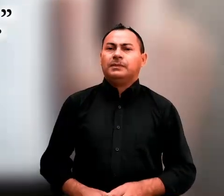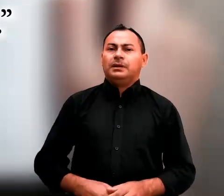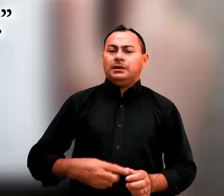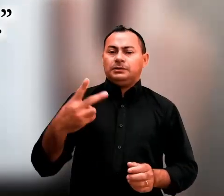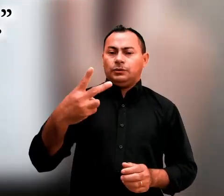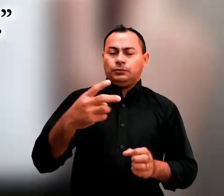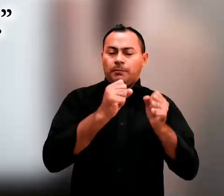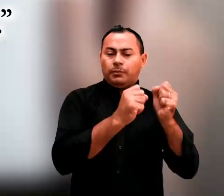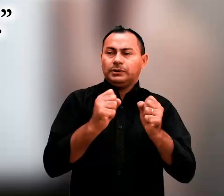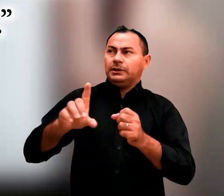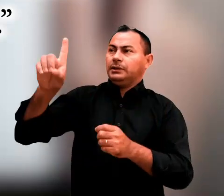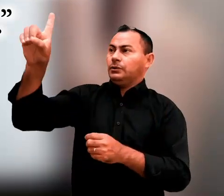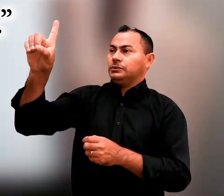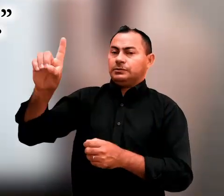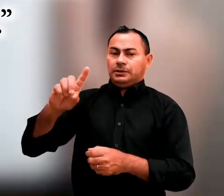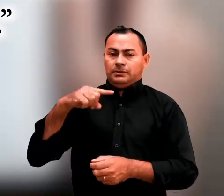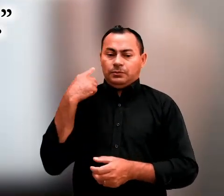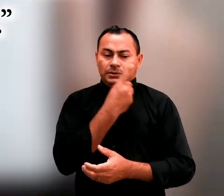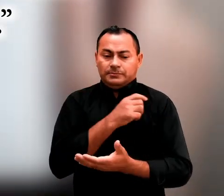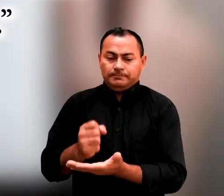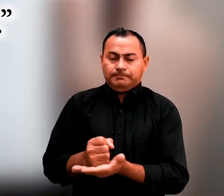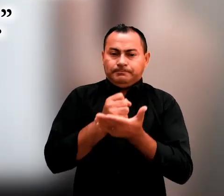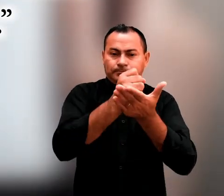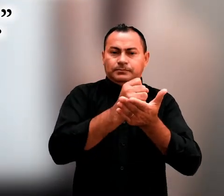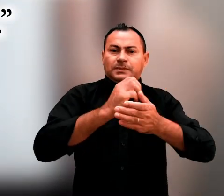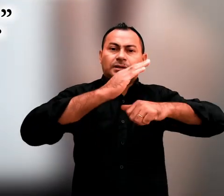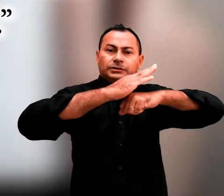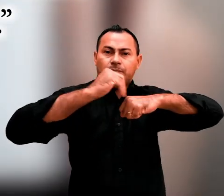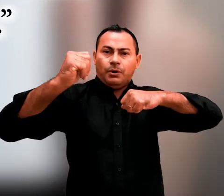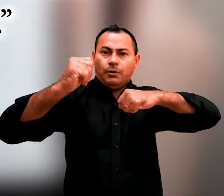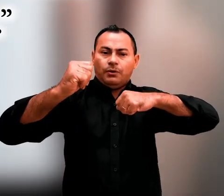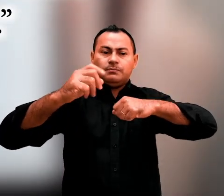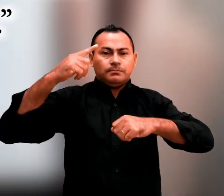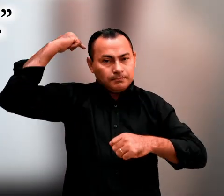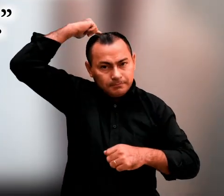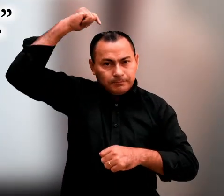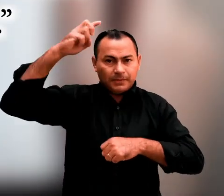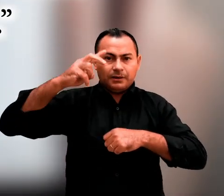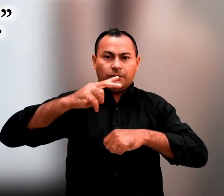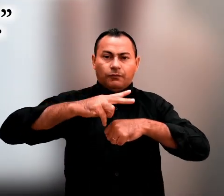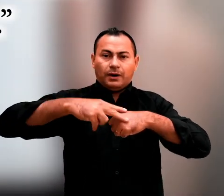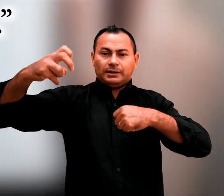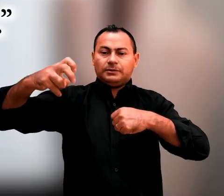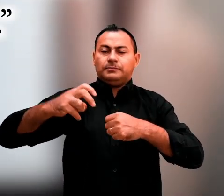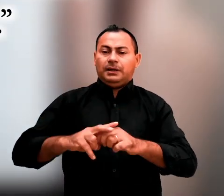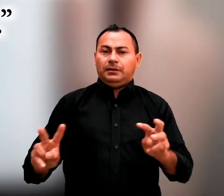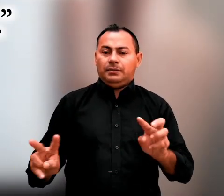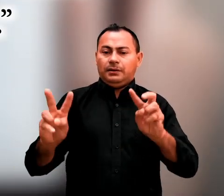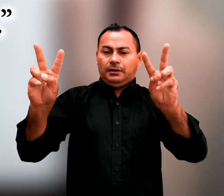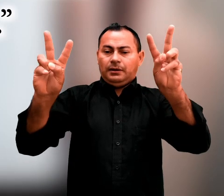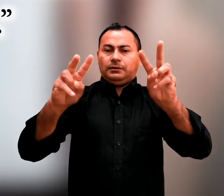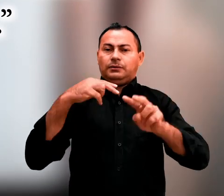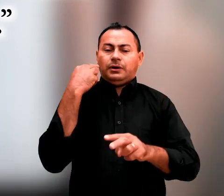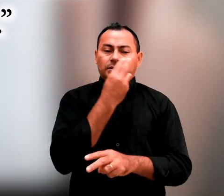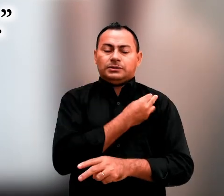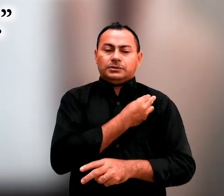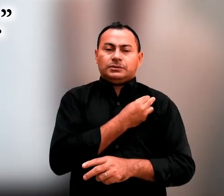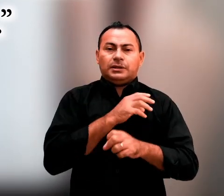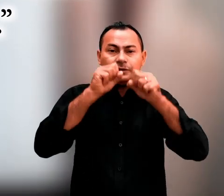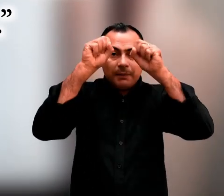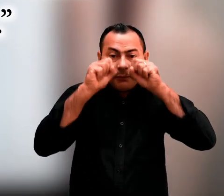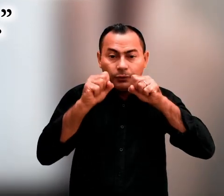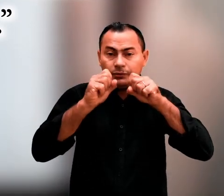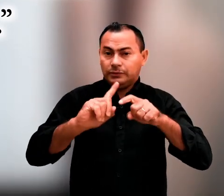Segundo o poder de Deus que nos salvou, e nos chamou com uma santa vocação, não em virtude das nossas obras,